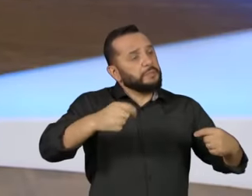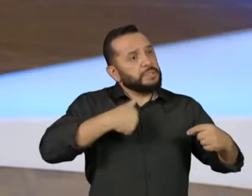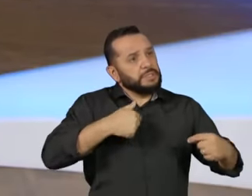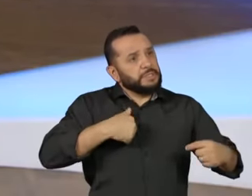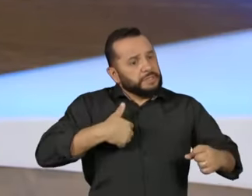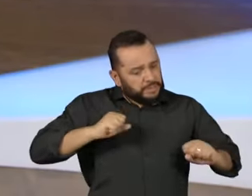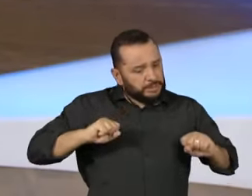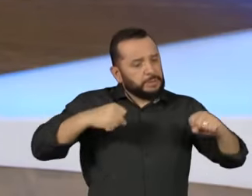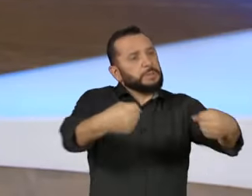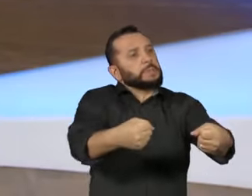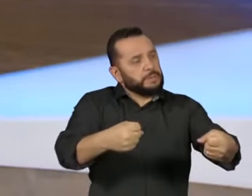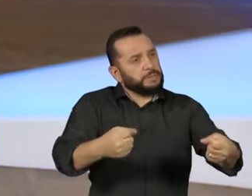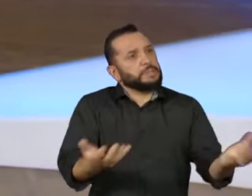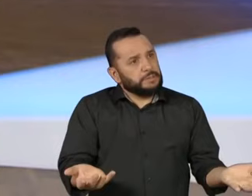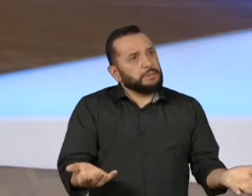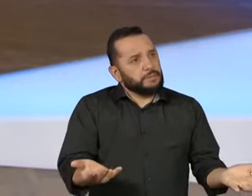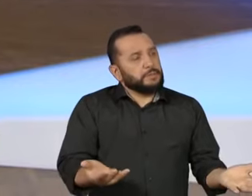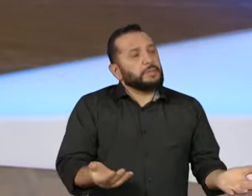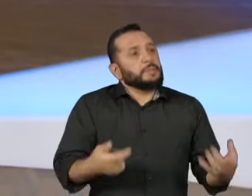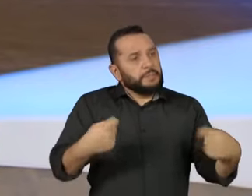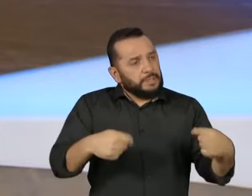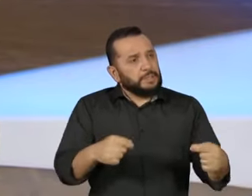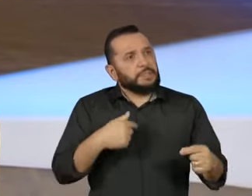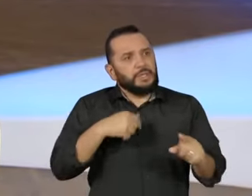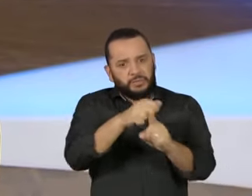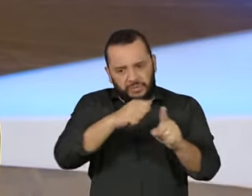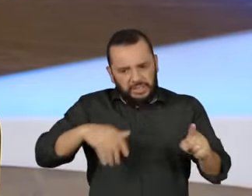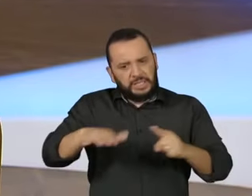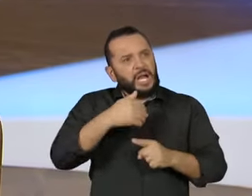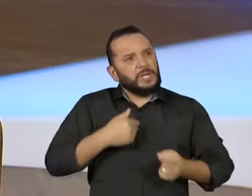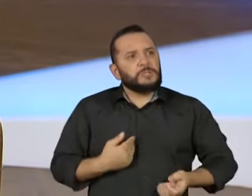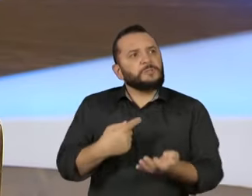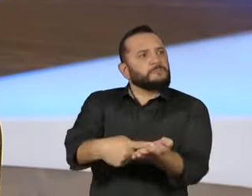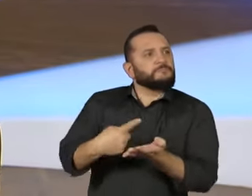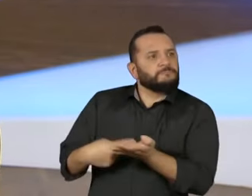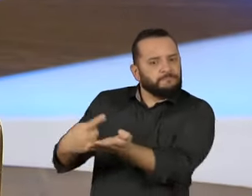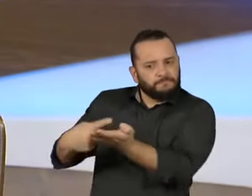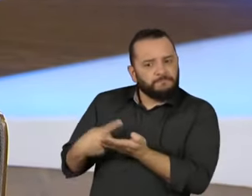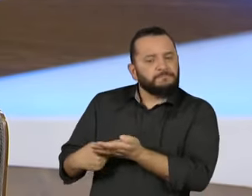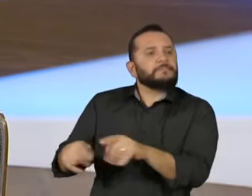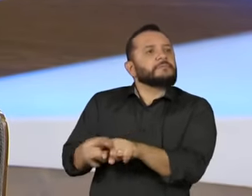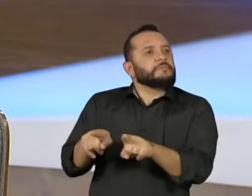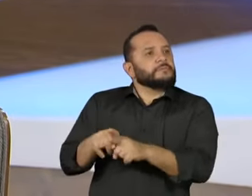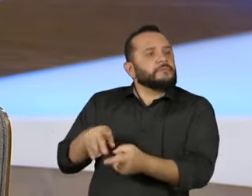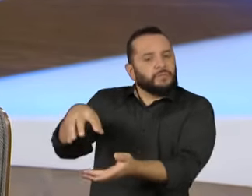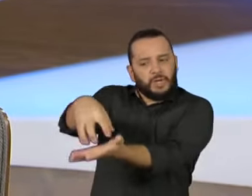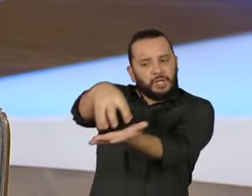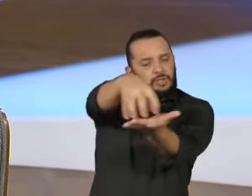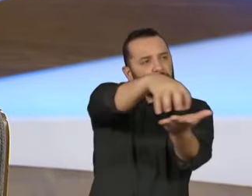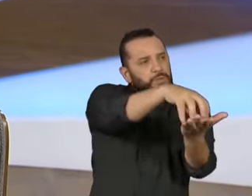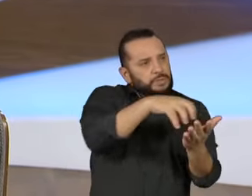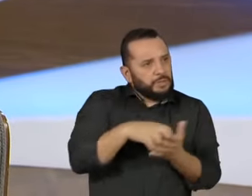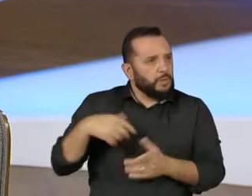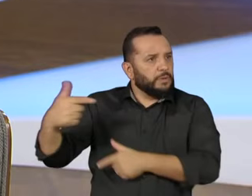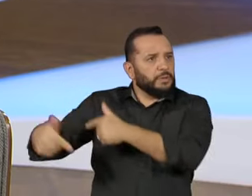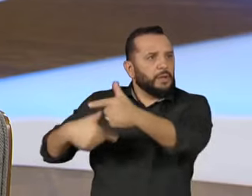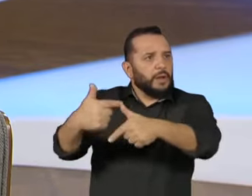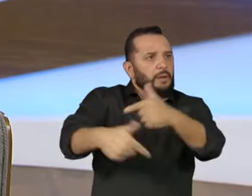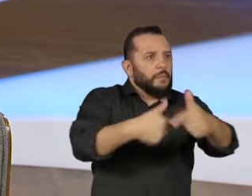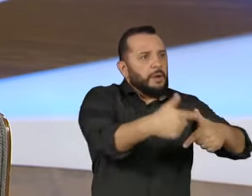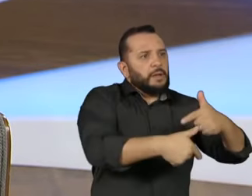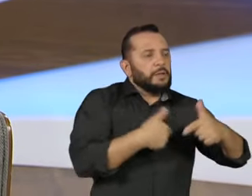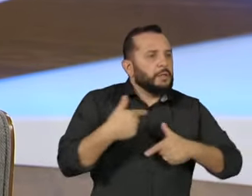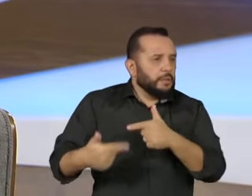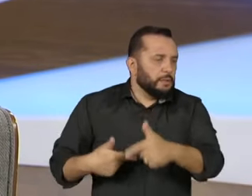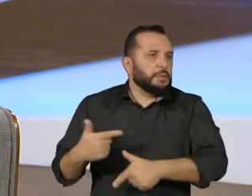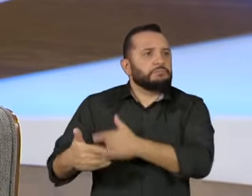eu acho que a gente tem que seguir o processo. Sociedade mobilizada, as instituições dando conta do recado, cumprindo as